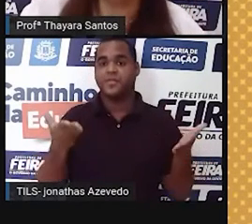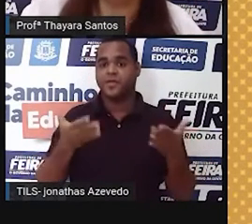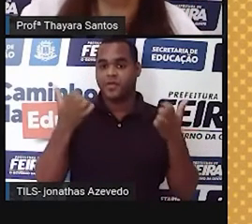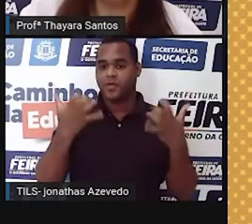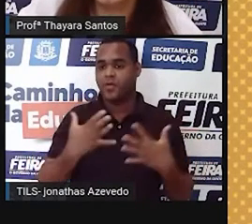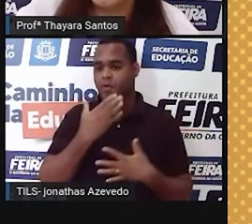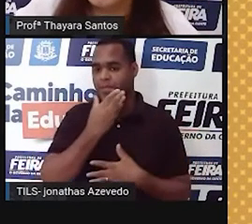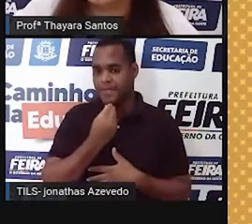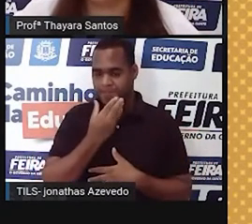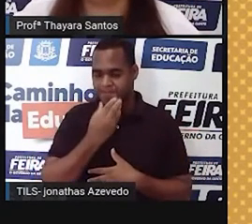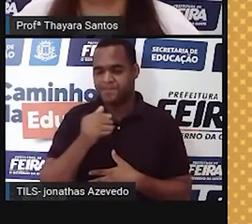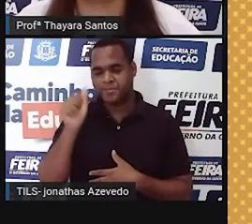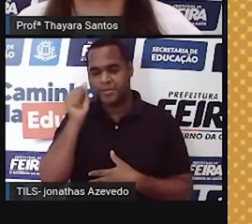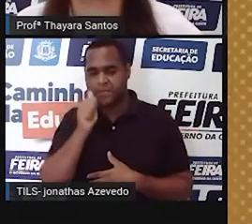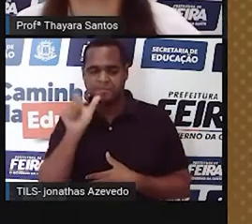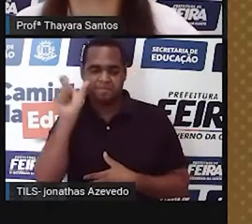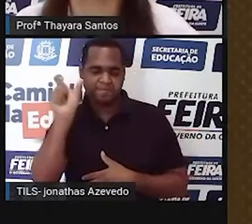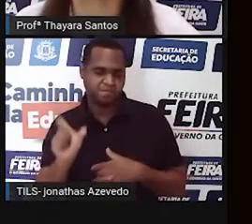humano.